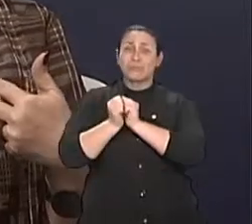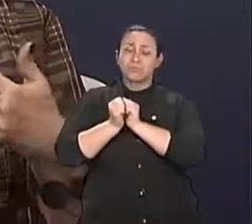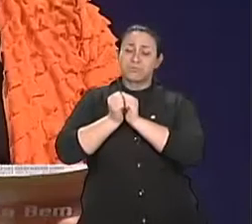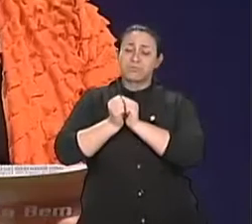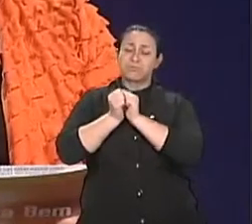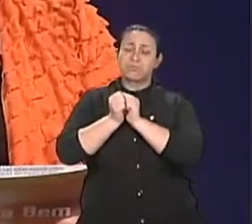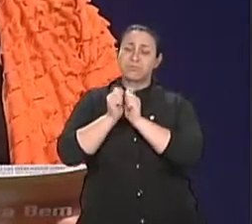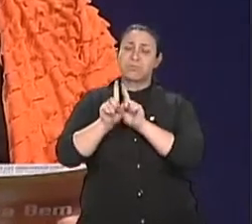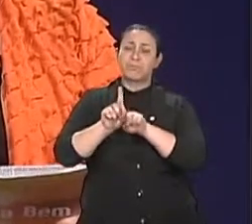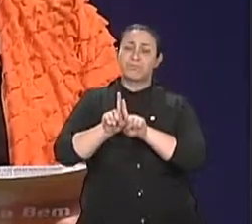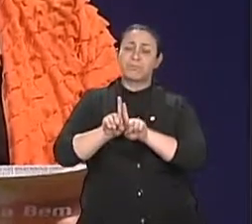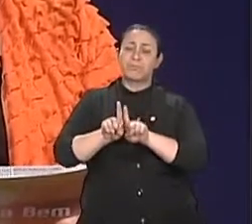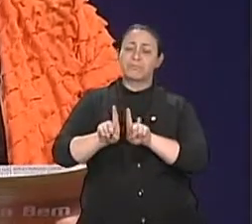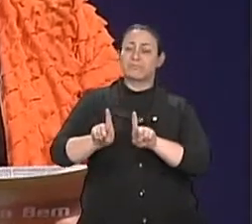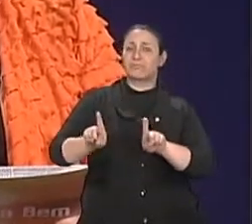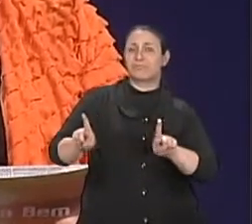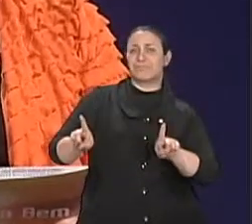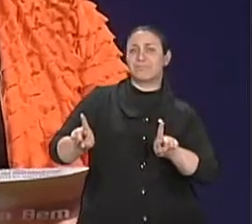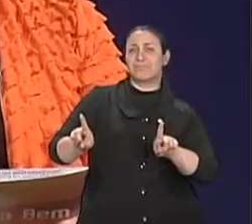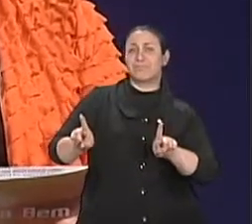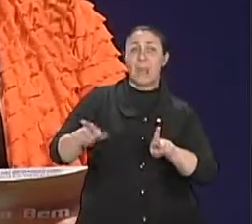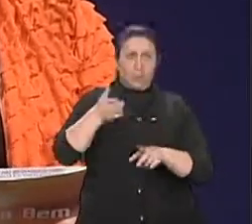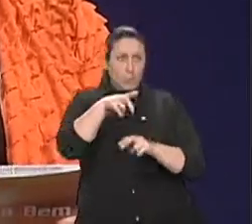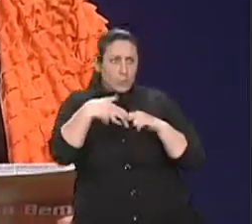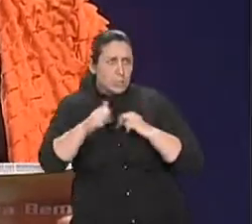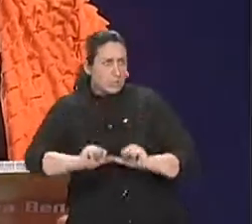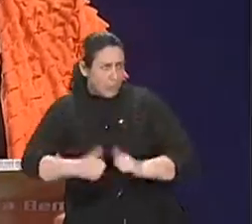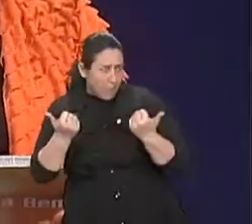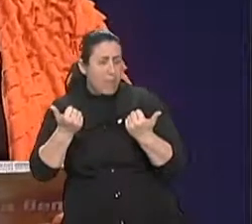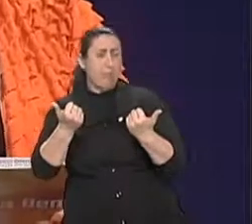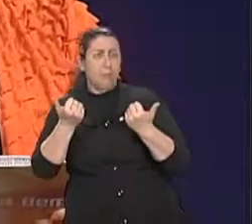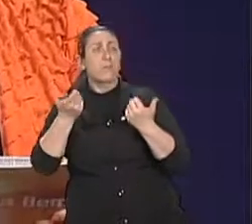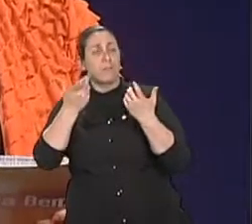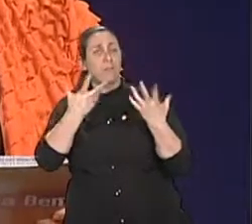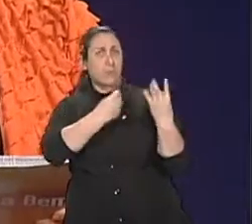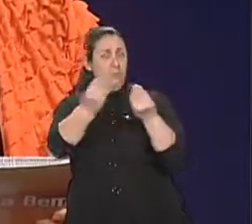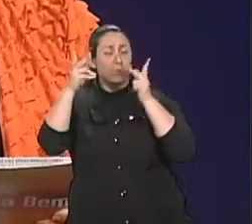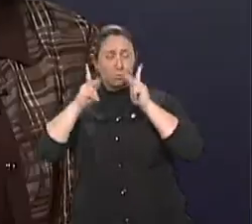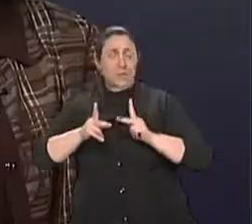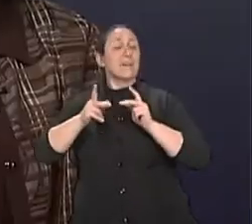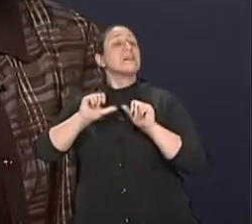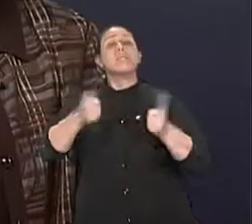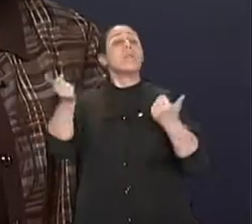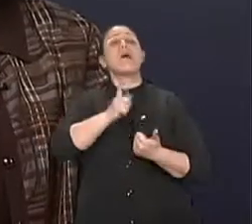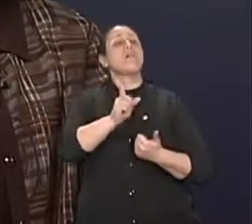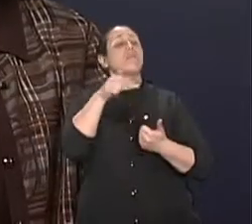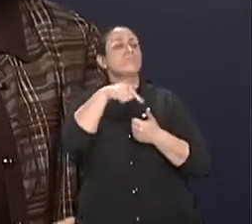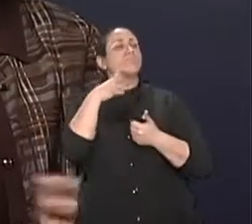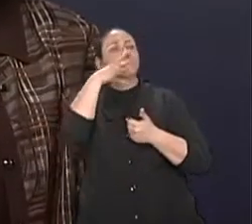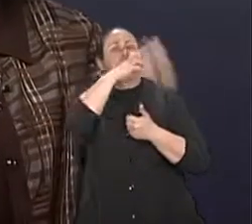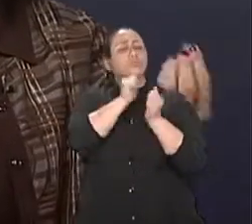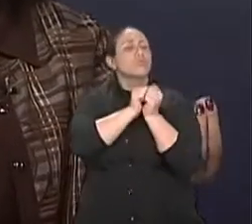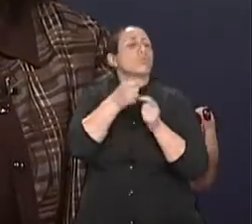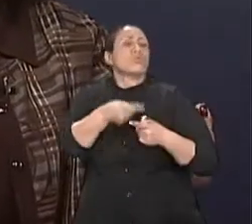E aí, nessa fase, dá muita separação. Os que não se separam, fizeram algum investimento? Então,